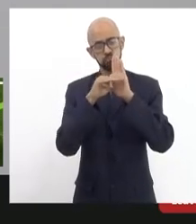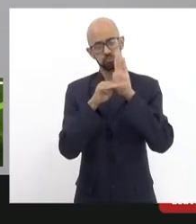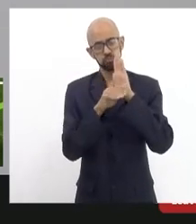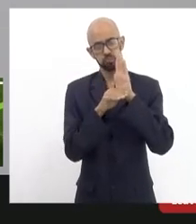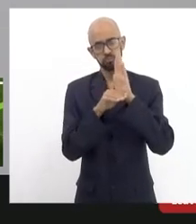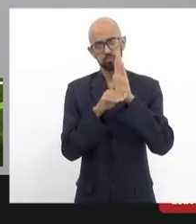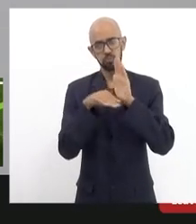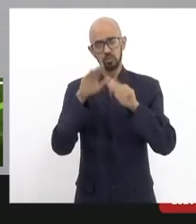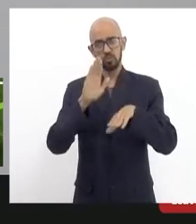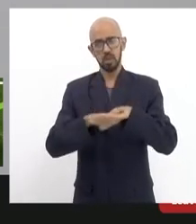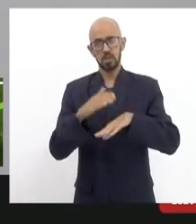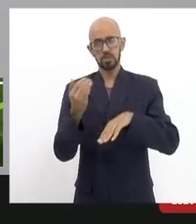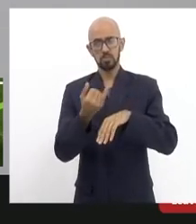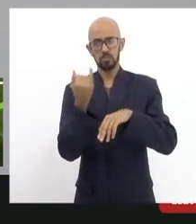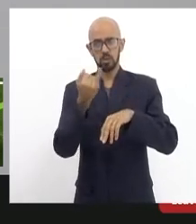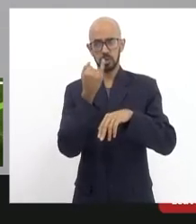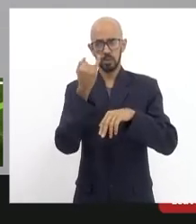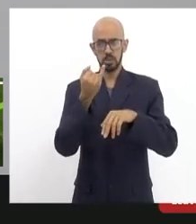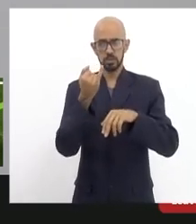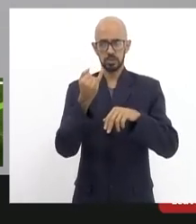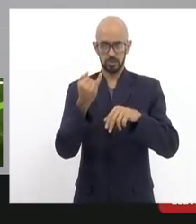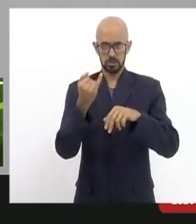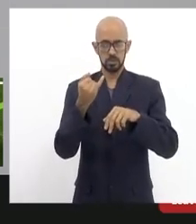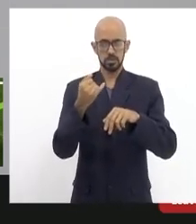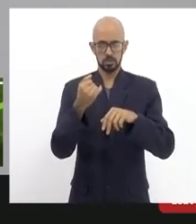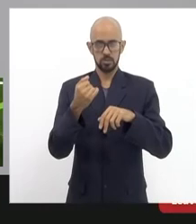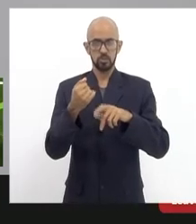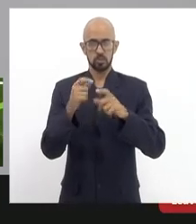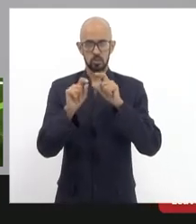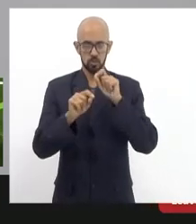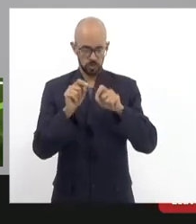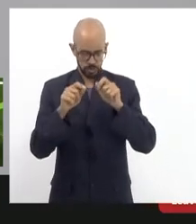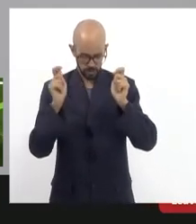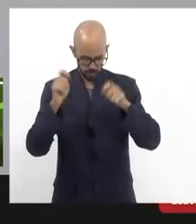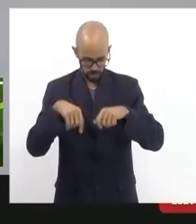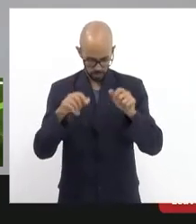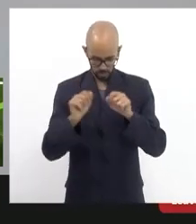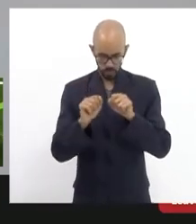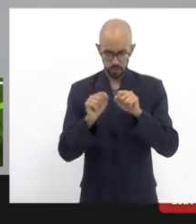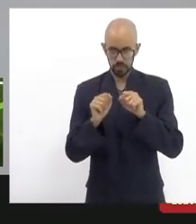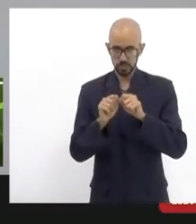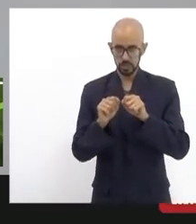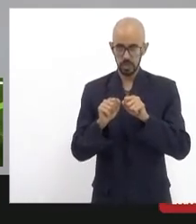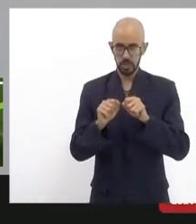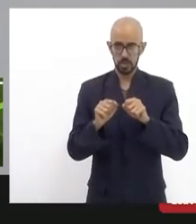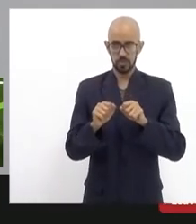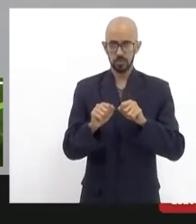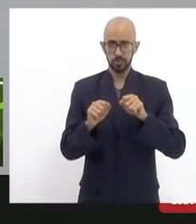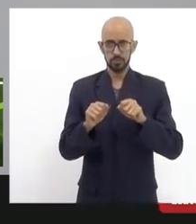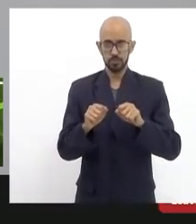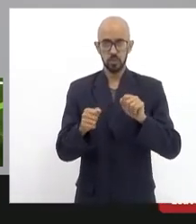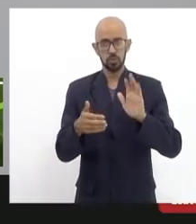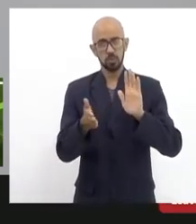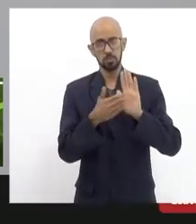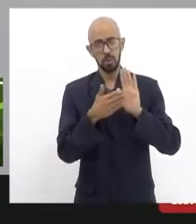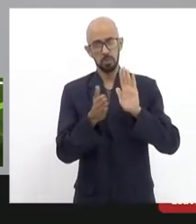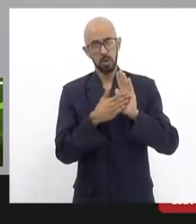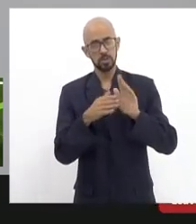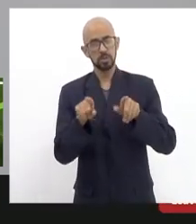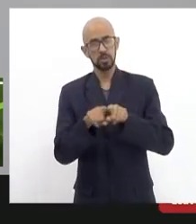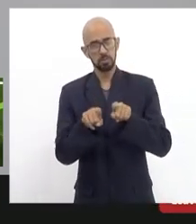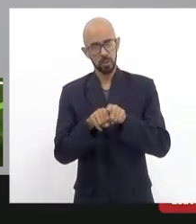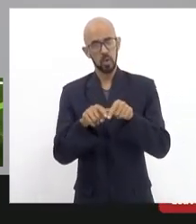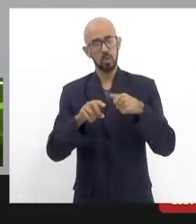apontados aqui na audiência o pode ser equacionado no curto prazo o que depende de muitas outras variáveis então estou propondo também como desdobramento